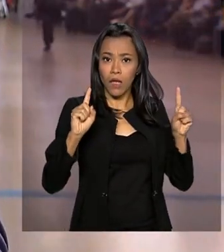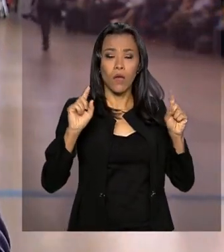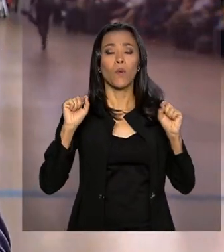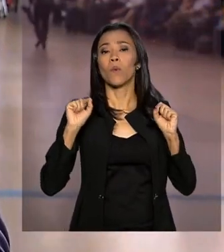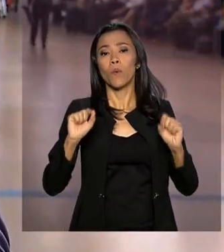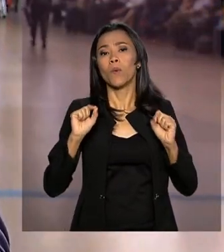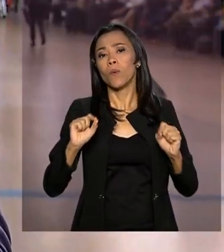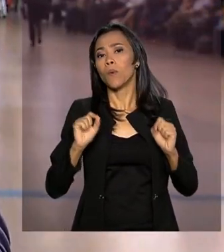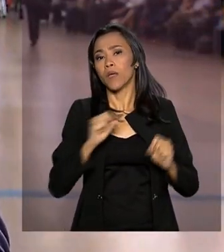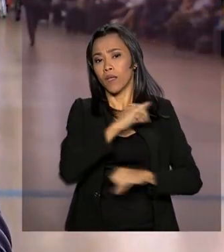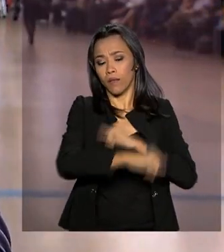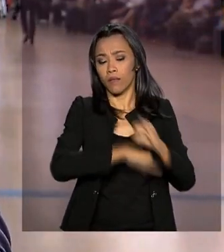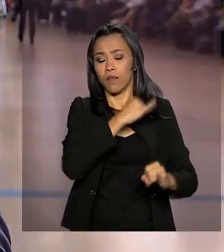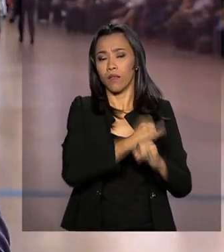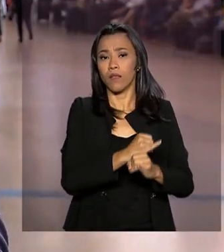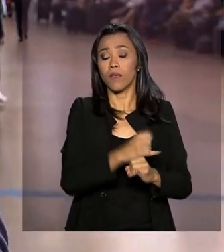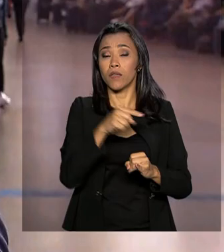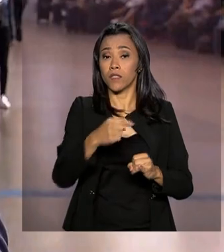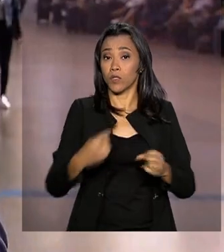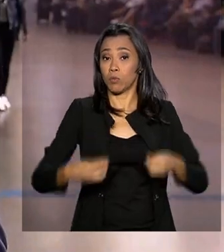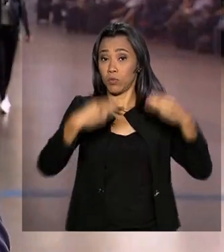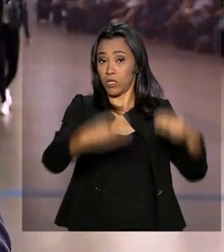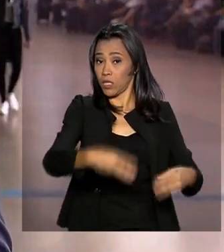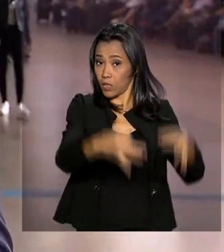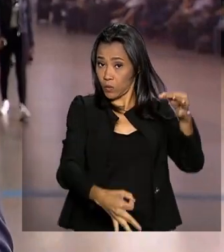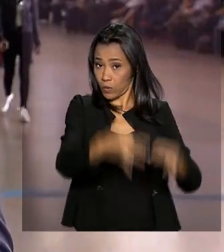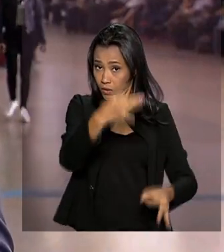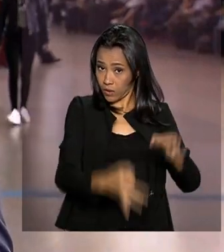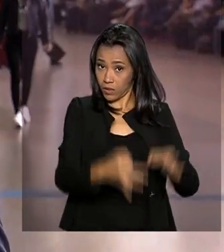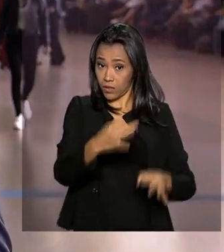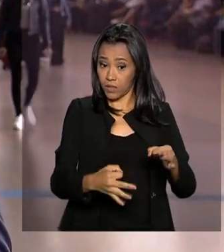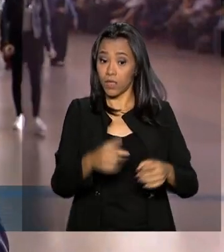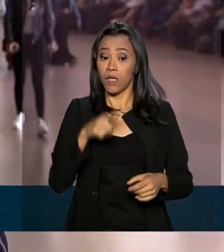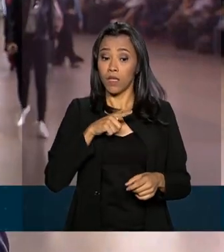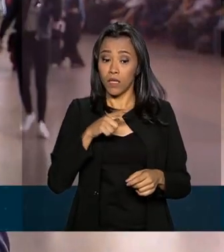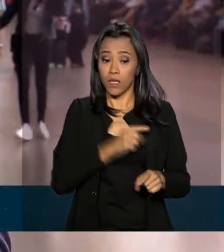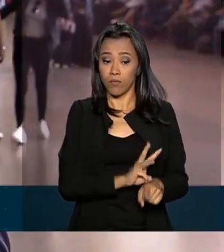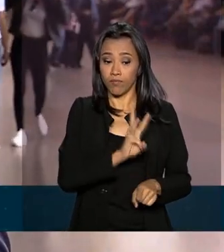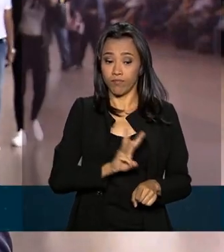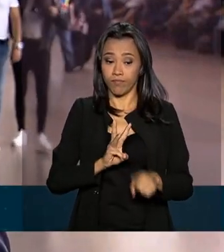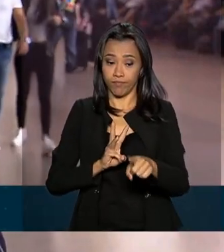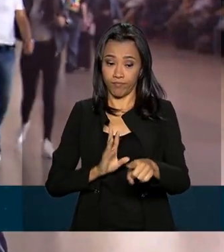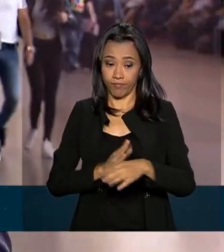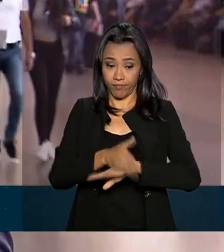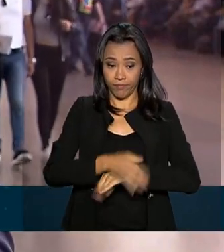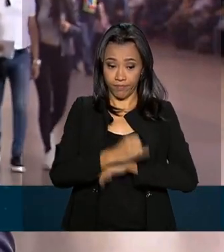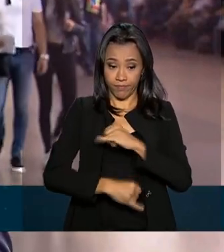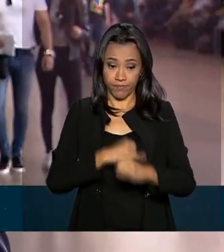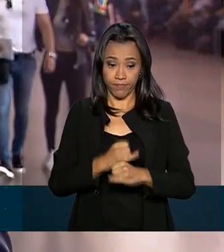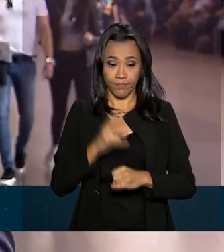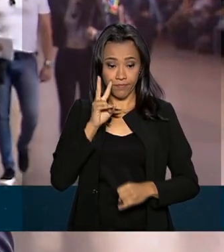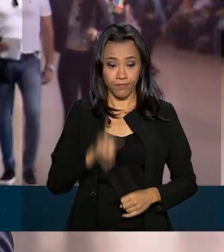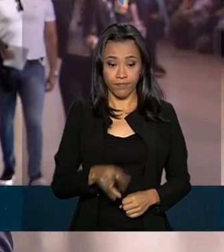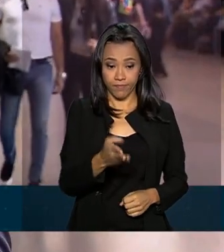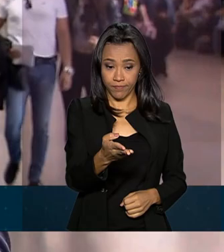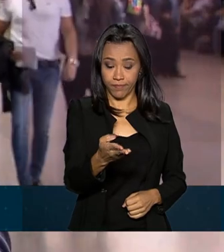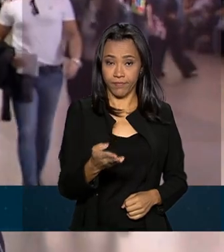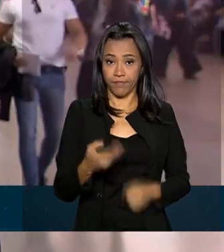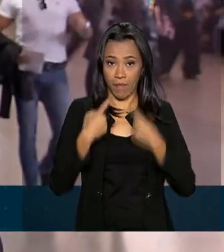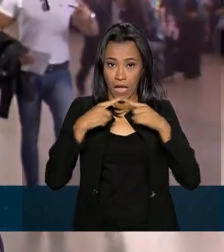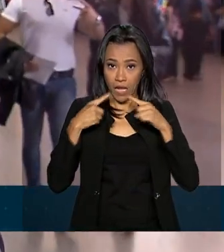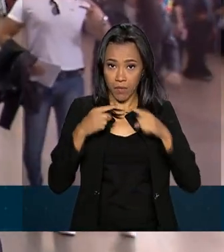serviço do consumidor do Ministério da Justiça na internet. O endereço é www.consumidor.gov